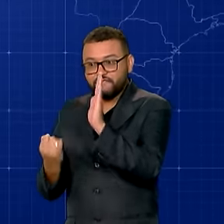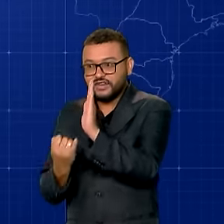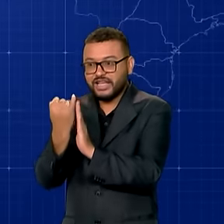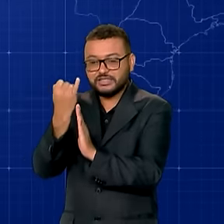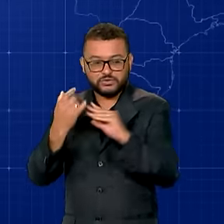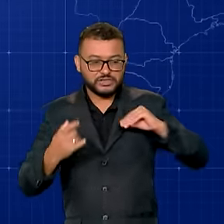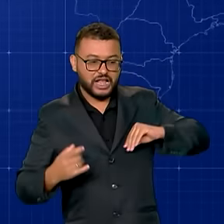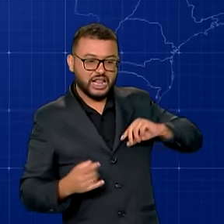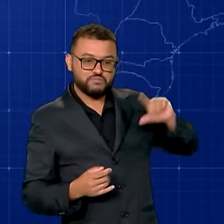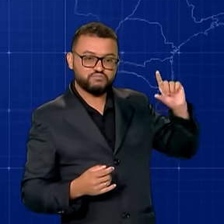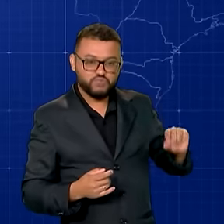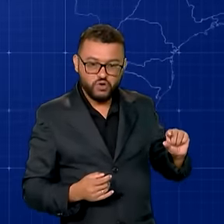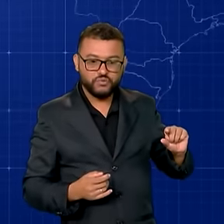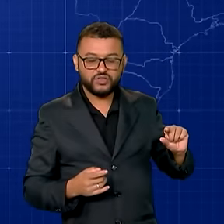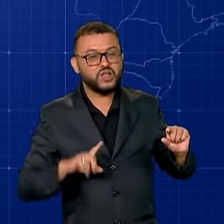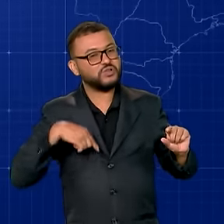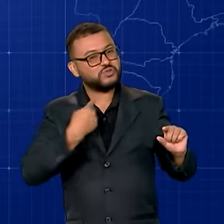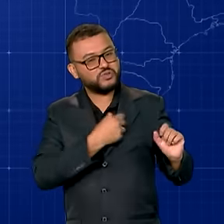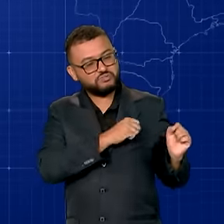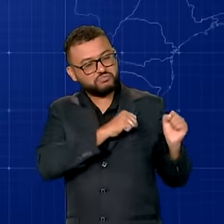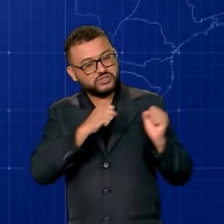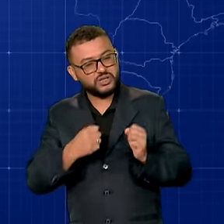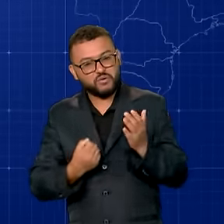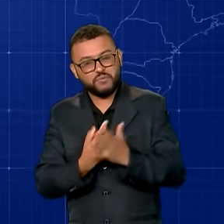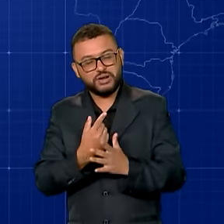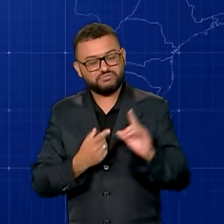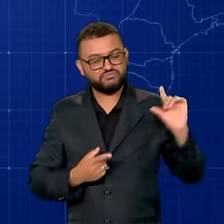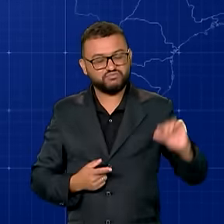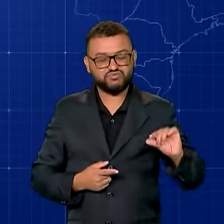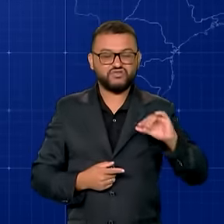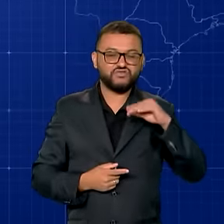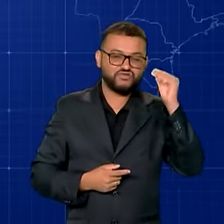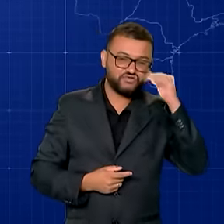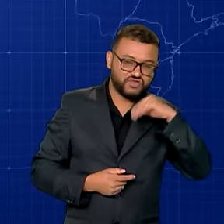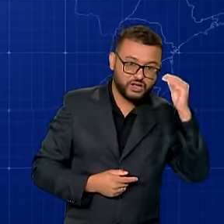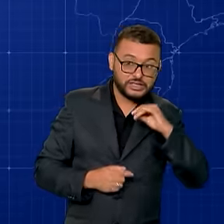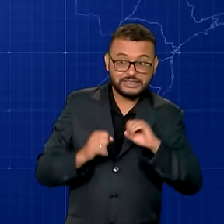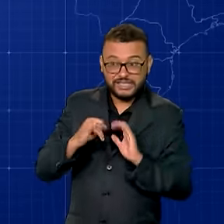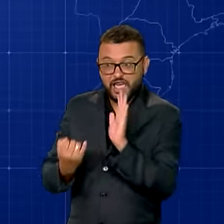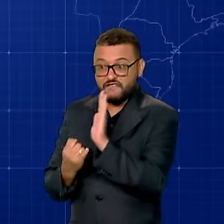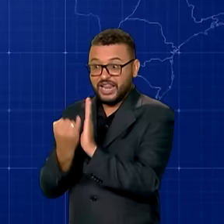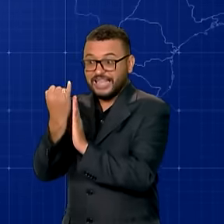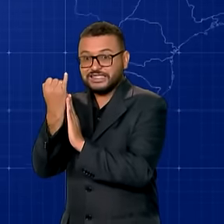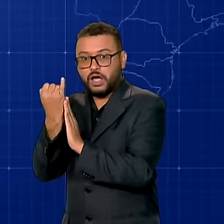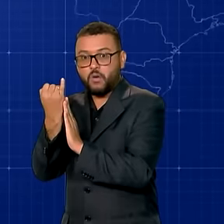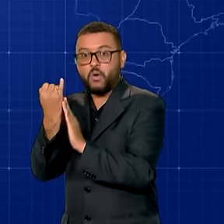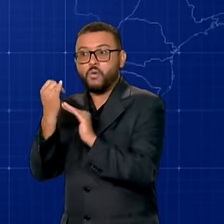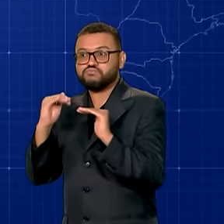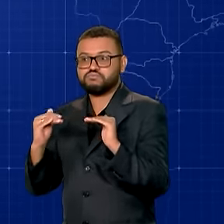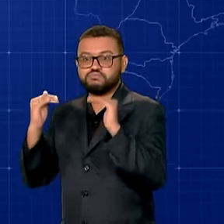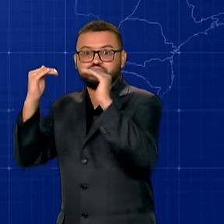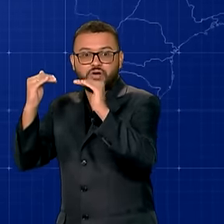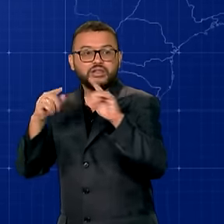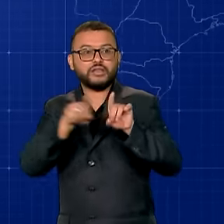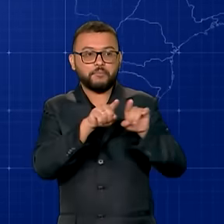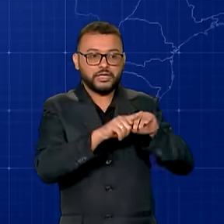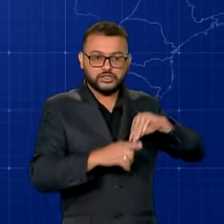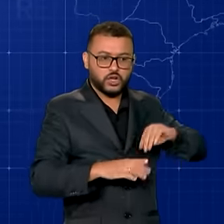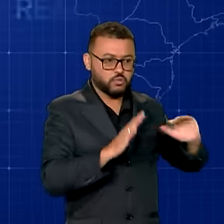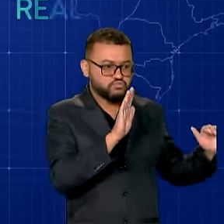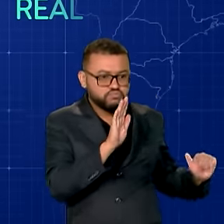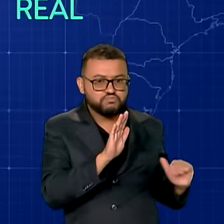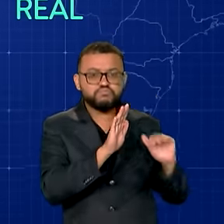salário não, quer dizer que o nosso poder de compra ficou menor. Agora, se a inflação sobe, mas o salário avança mais,